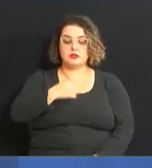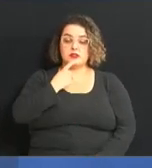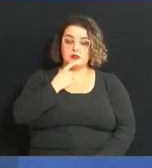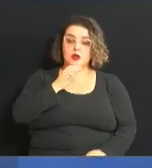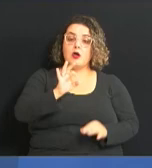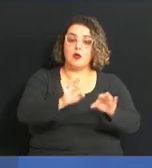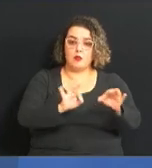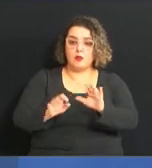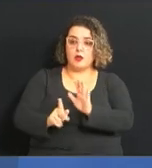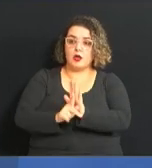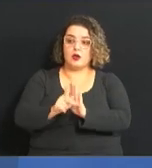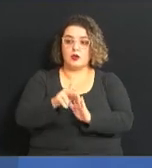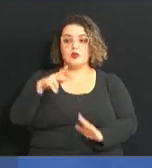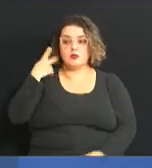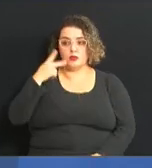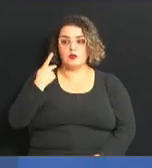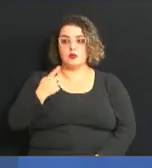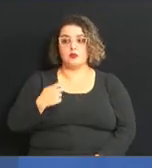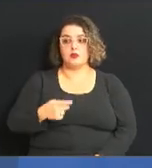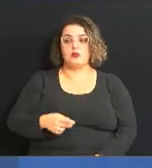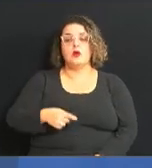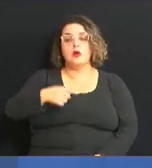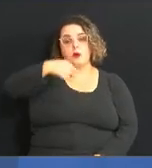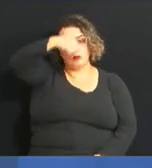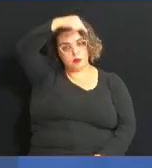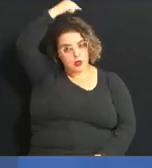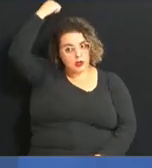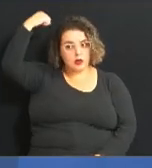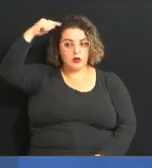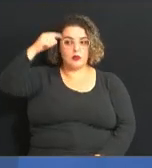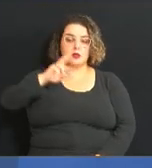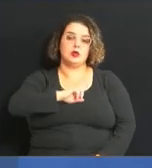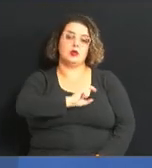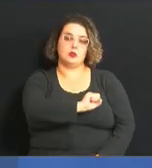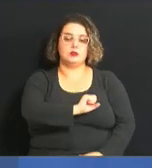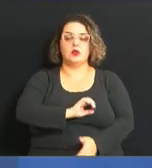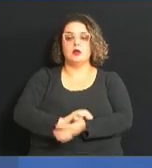é de autoria dos vereadores Paulo Gaspar e Luiz Rossini.